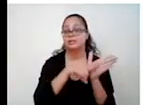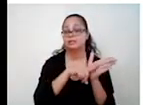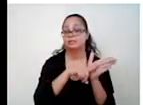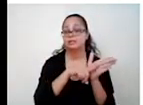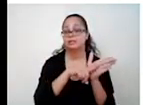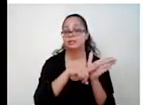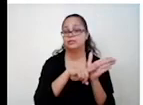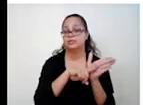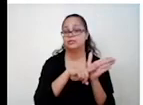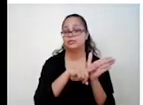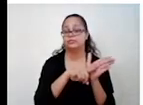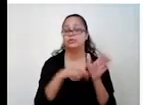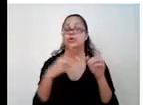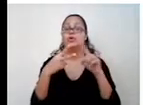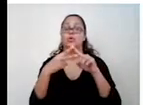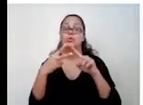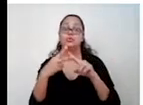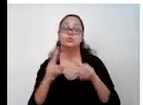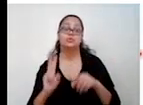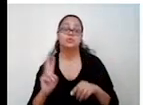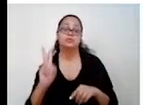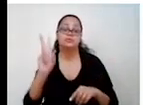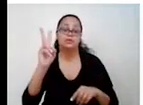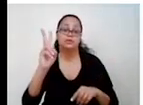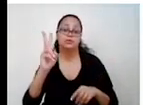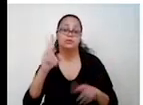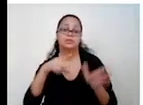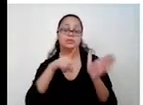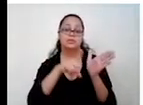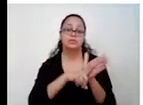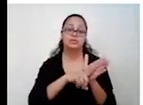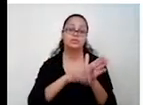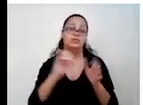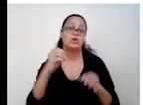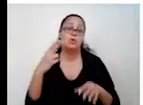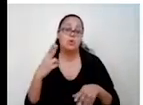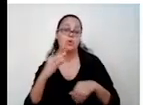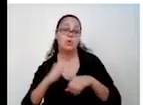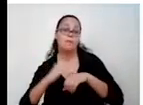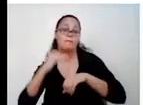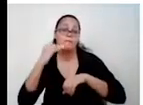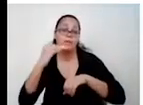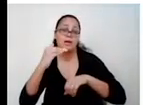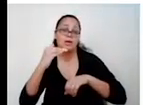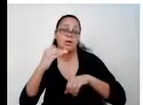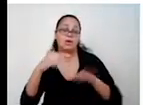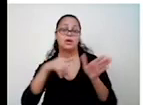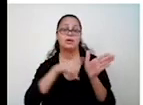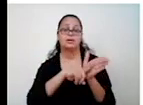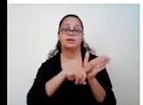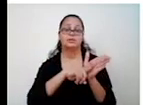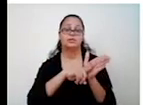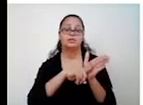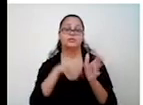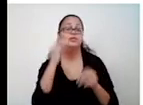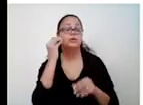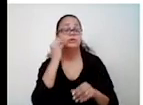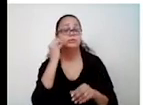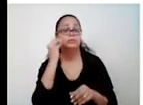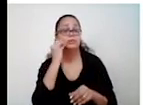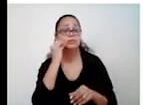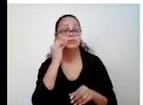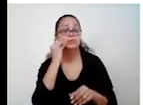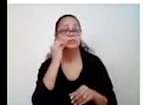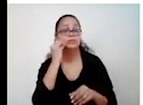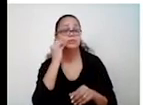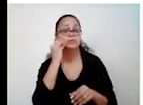negativo quando os dois números forem negativos ou o número maior foi negativo. Então, vamos testar aqui. Vamos supor que eu não seja